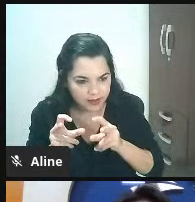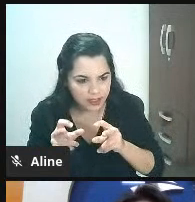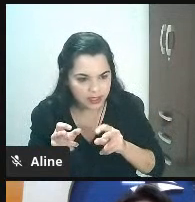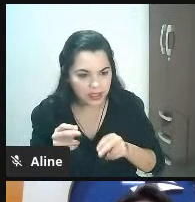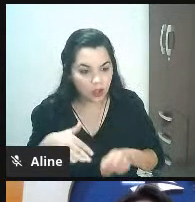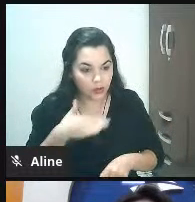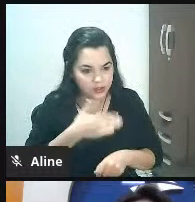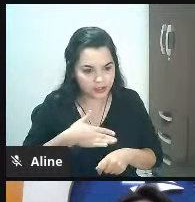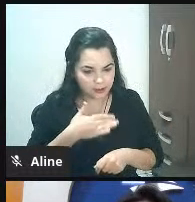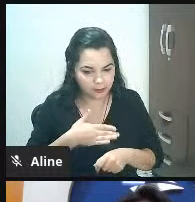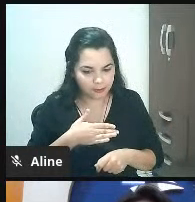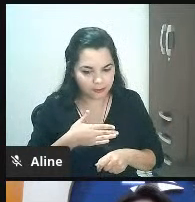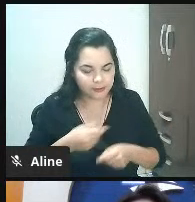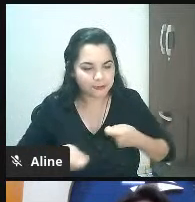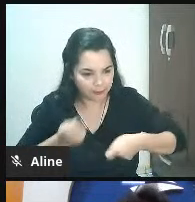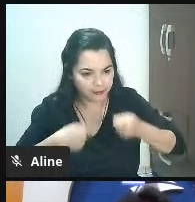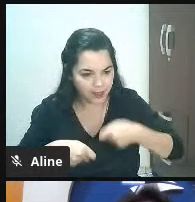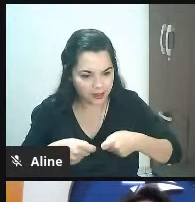dia que você volta aqui?